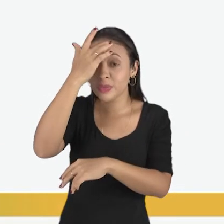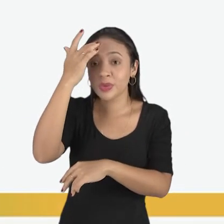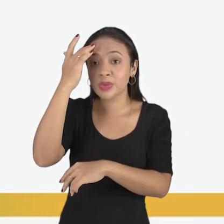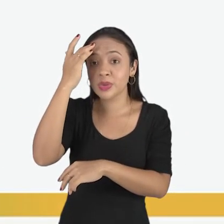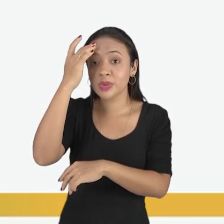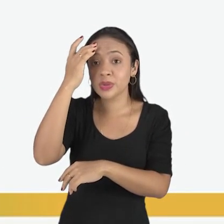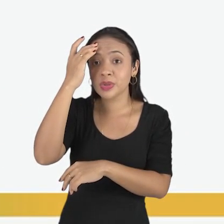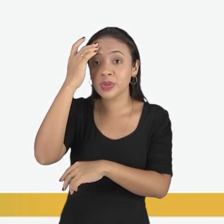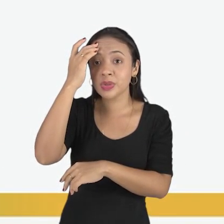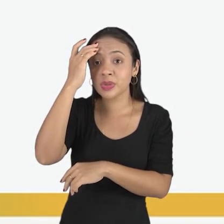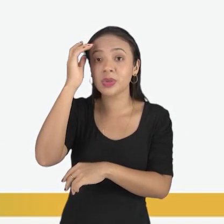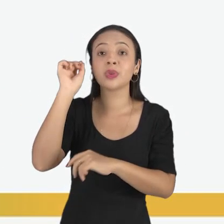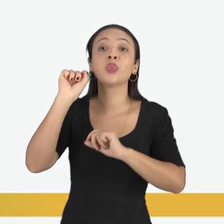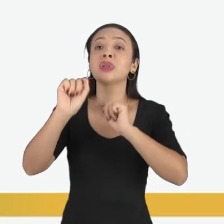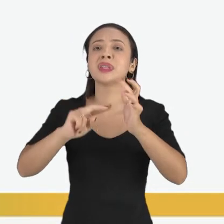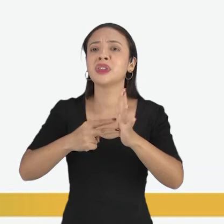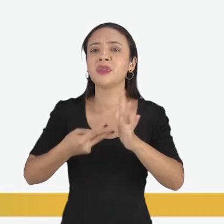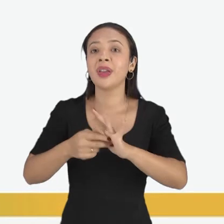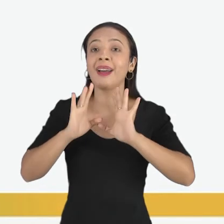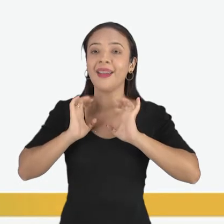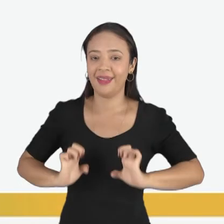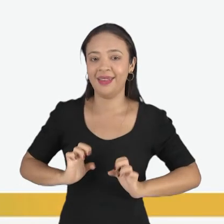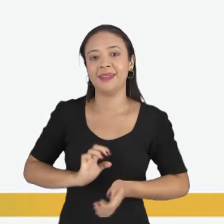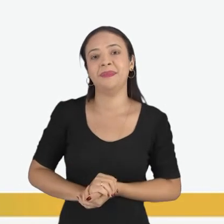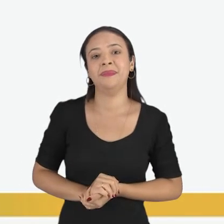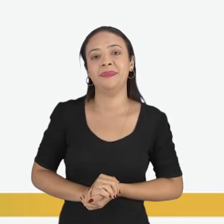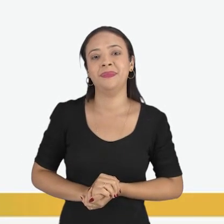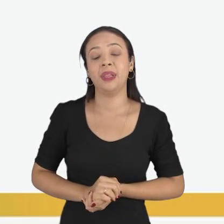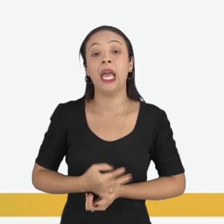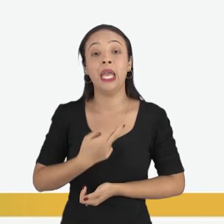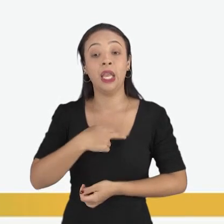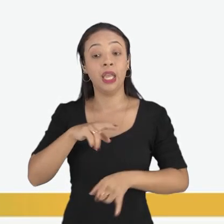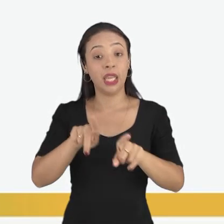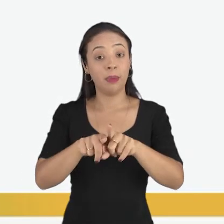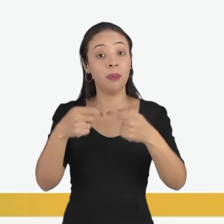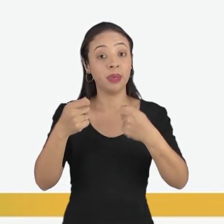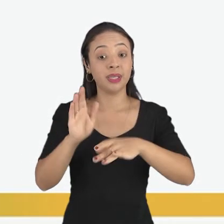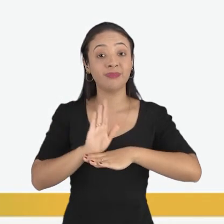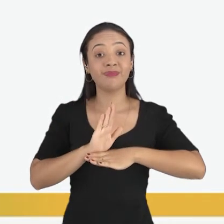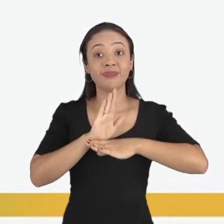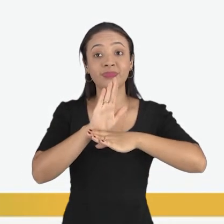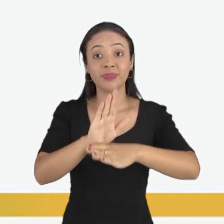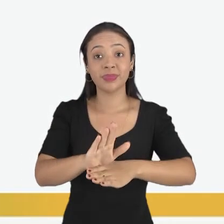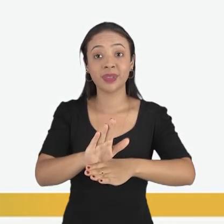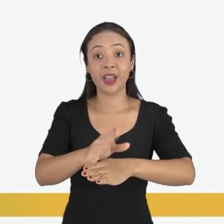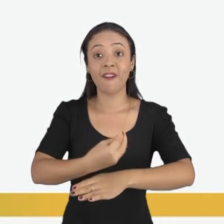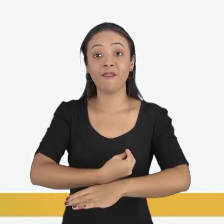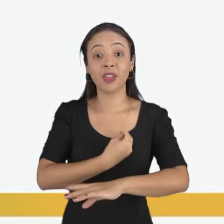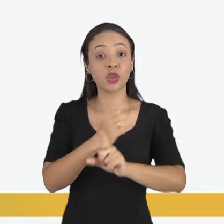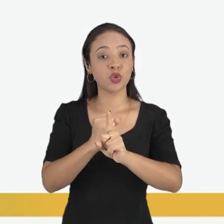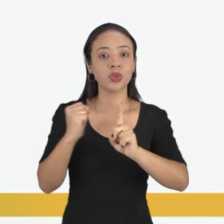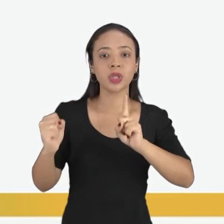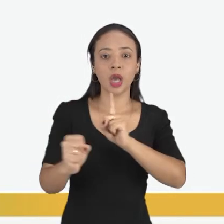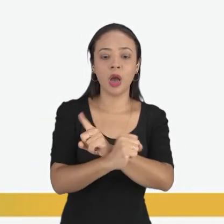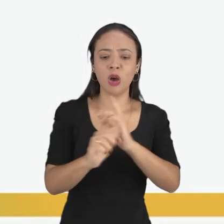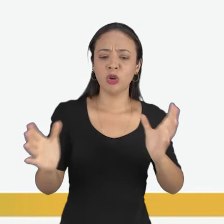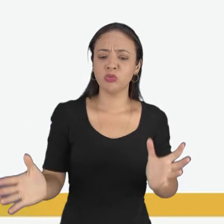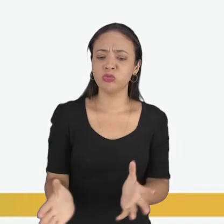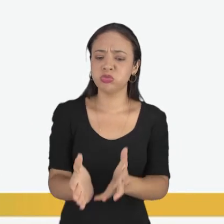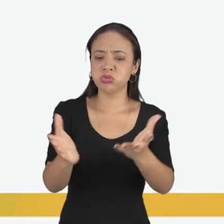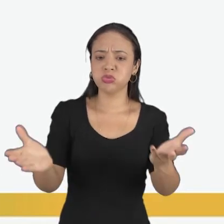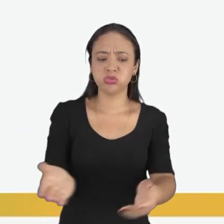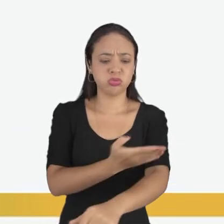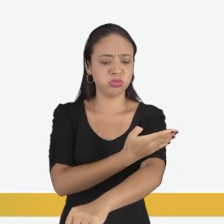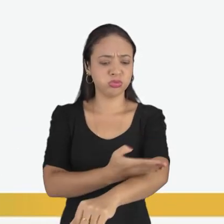o valor é ético. A experiência religiosa precisa contribuir positivamente na vida social, motivar comportamentos